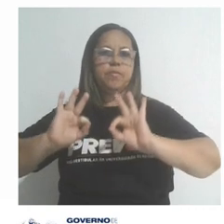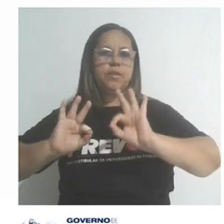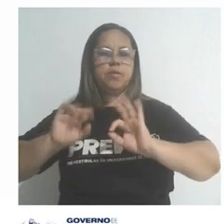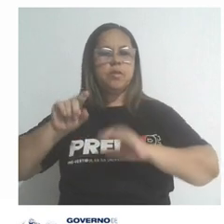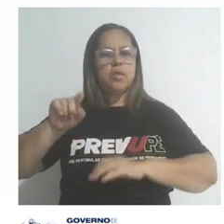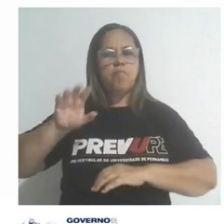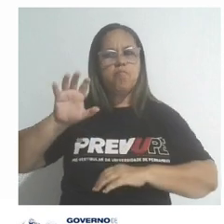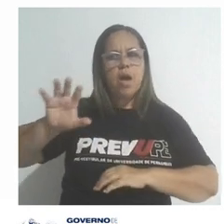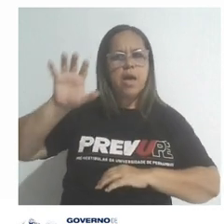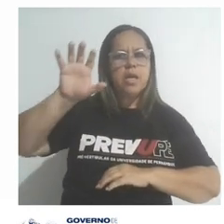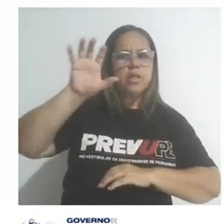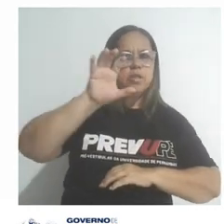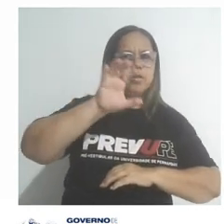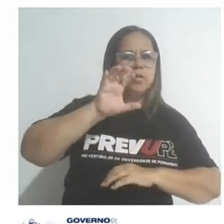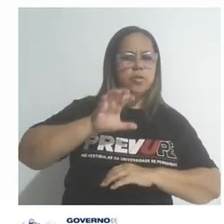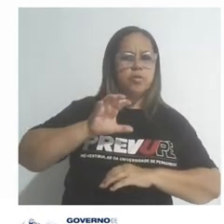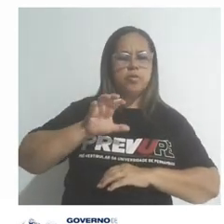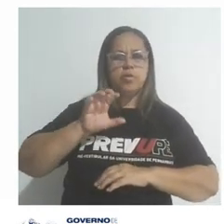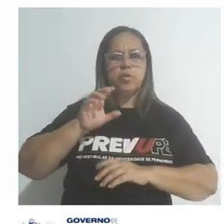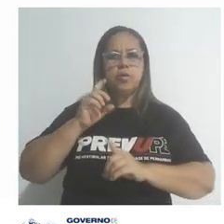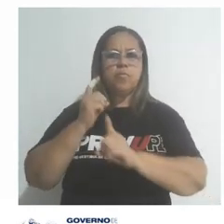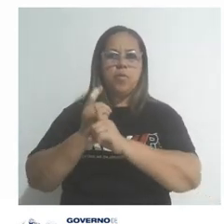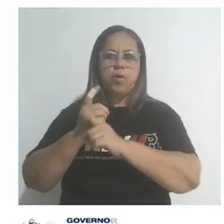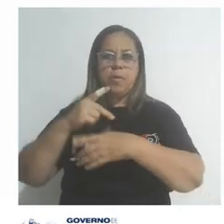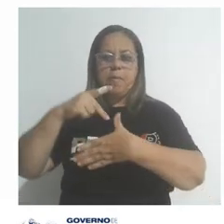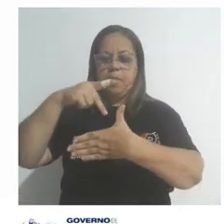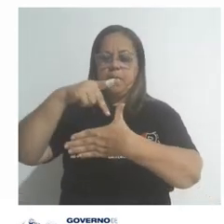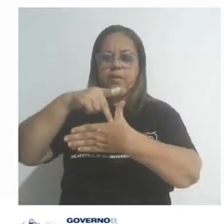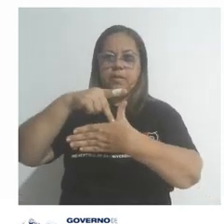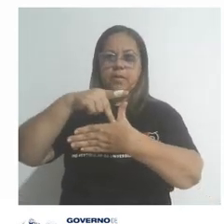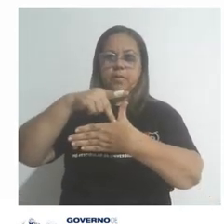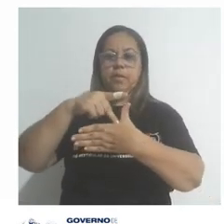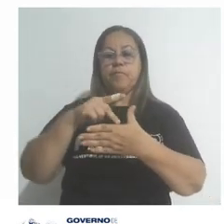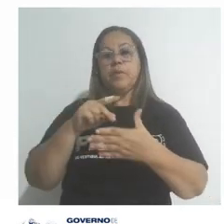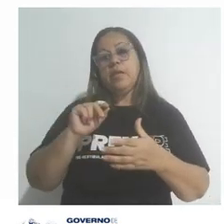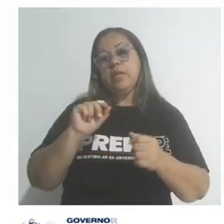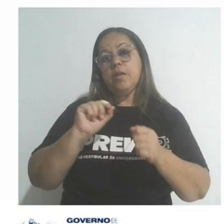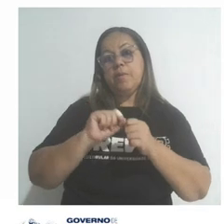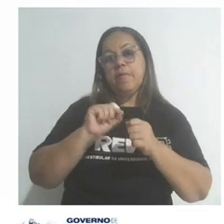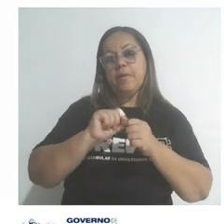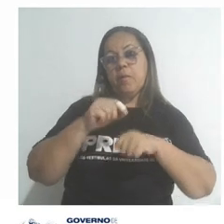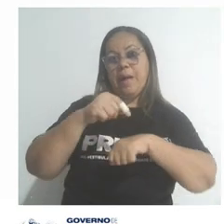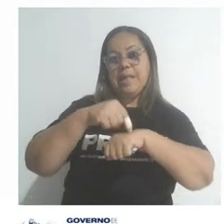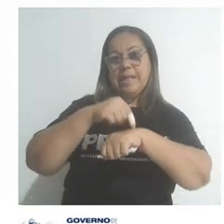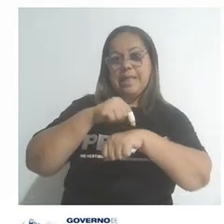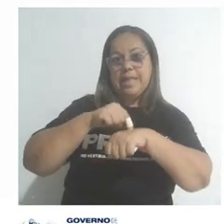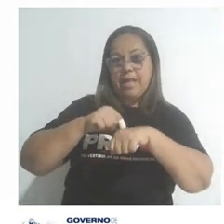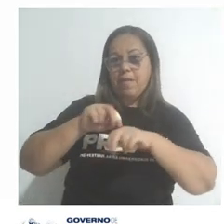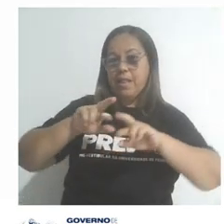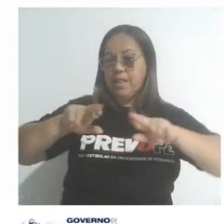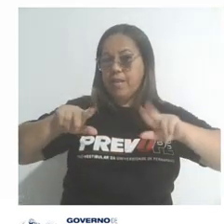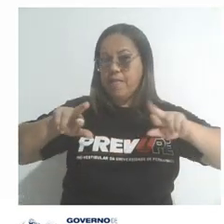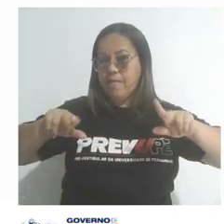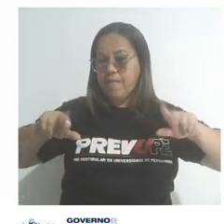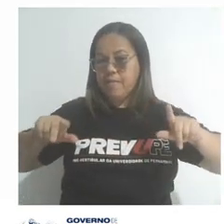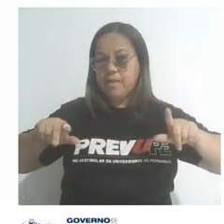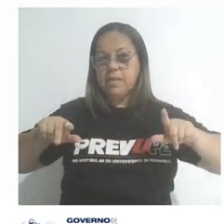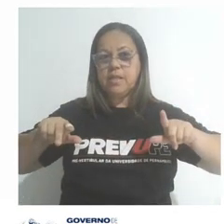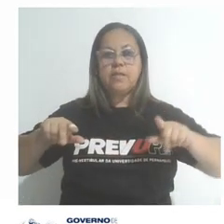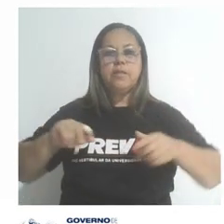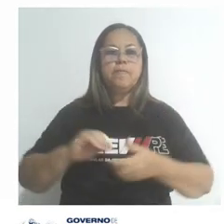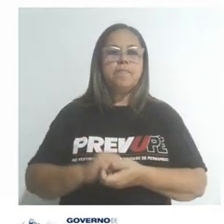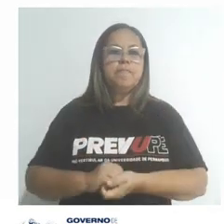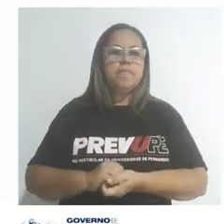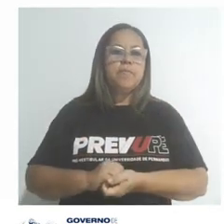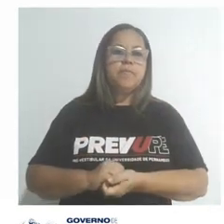que são regiões que codificam proteínas. E para fazer uma célula diferente, por exemplo, de um cérebro, por exemplo,